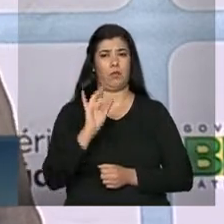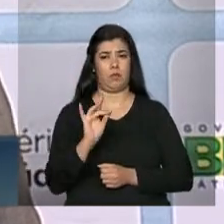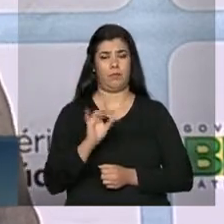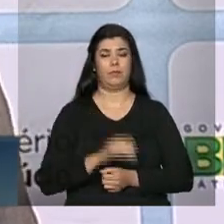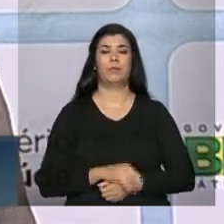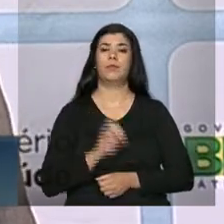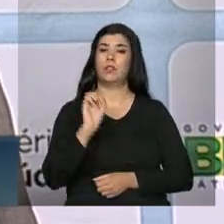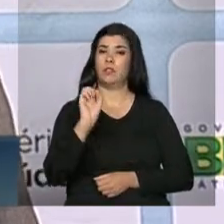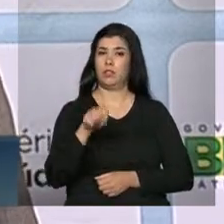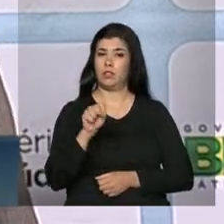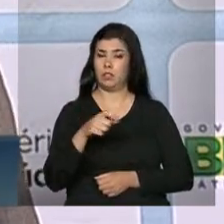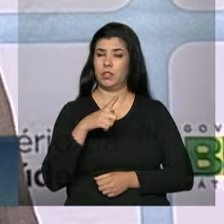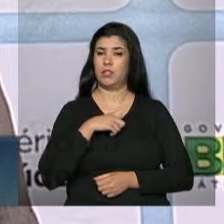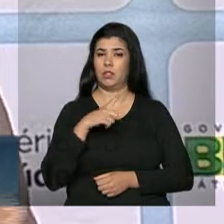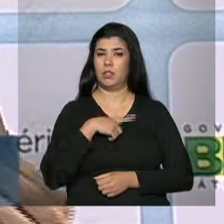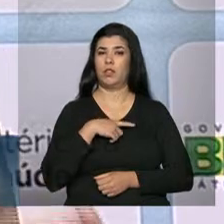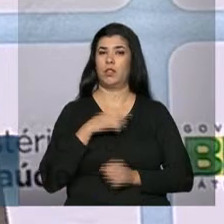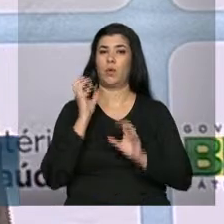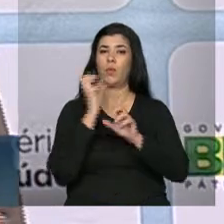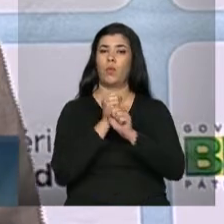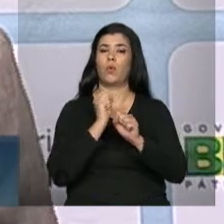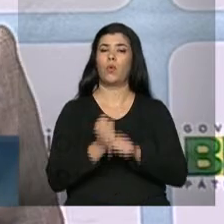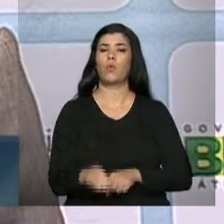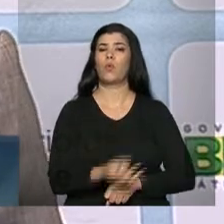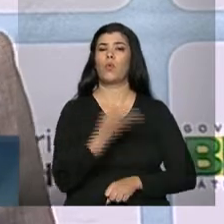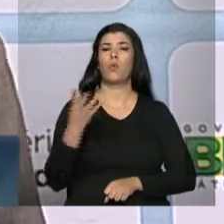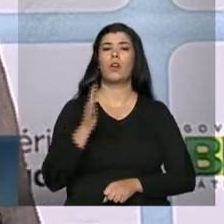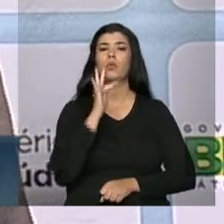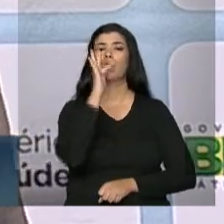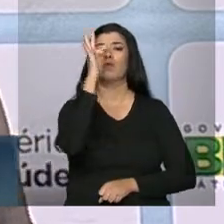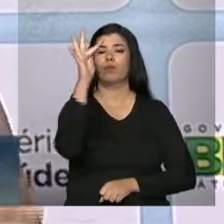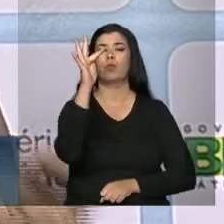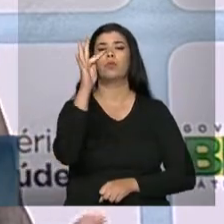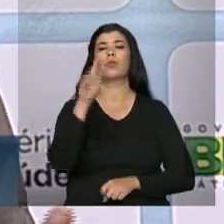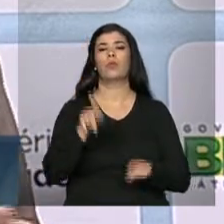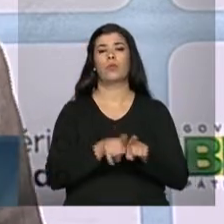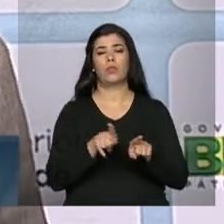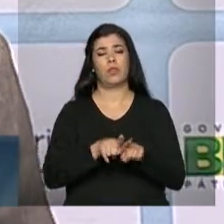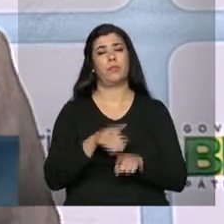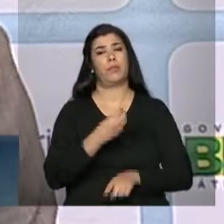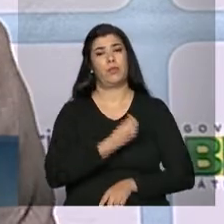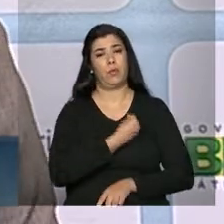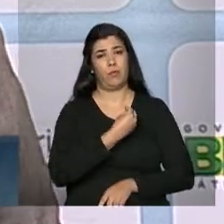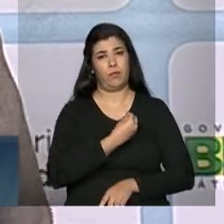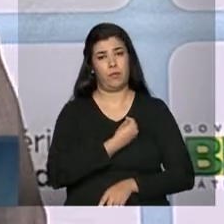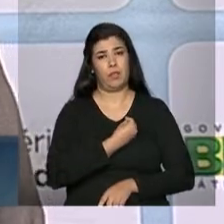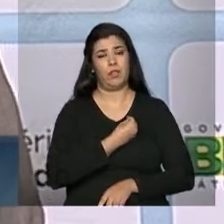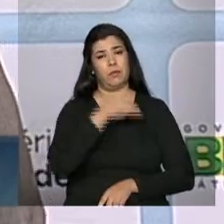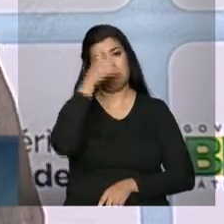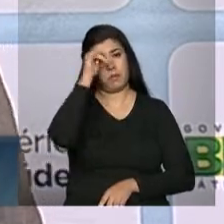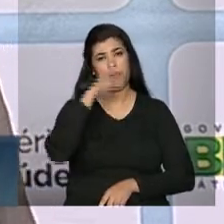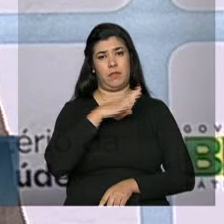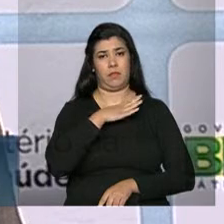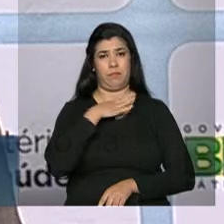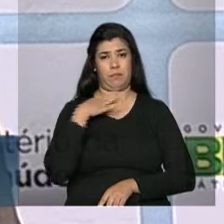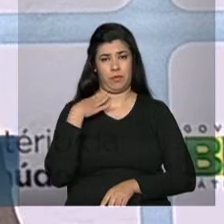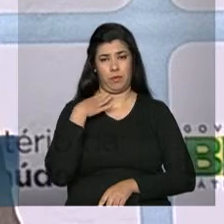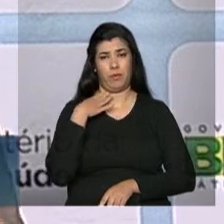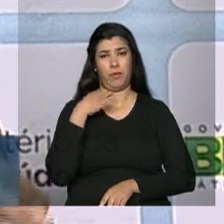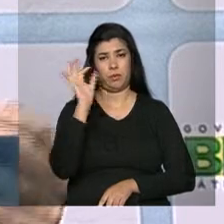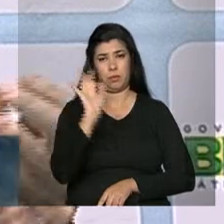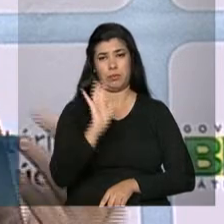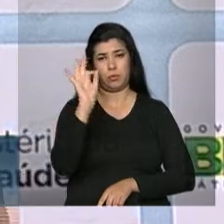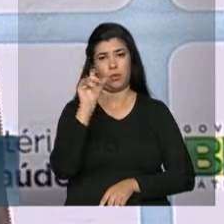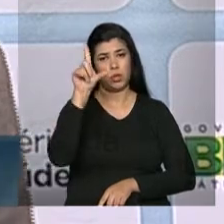perspectiva de quantas pessoas deixarão de morrer, mas quanto tempo a mais de vida tem, quanto que reduz o percentual de